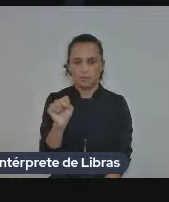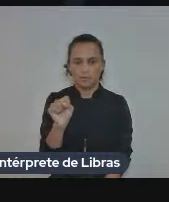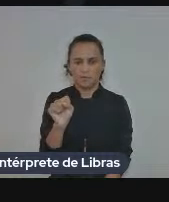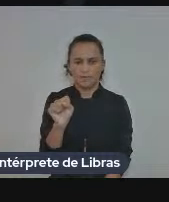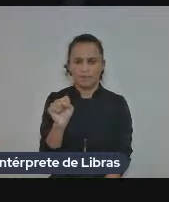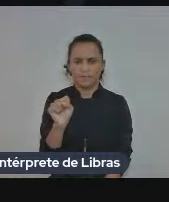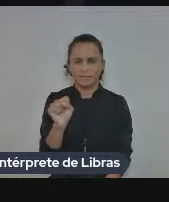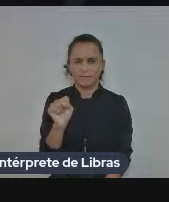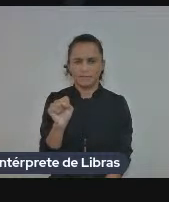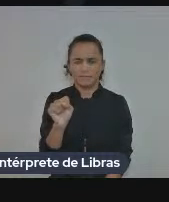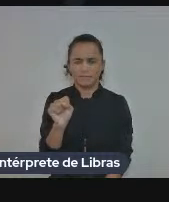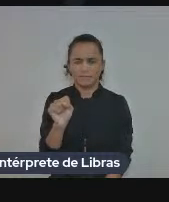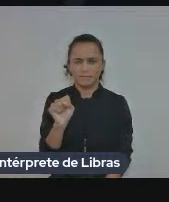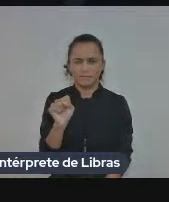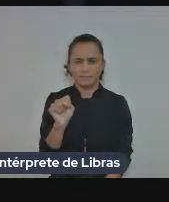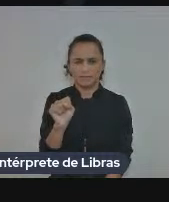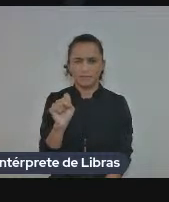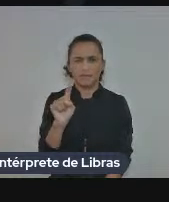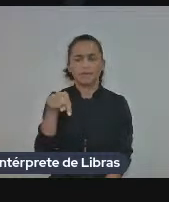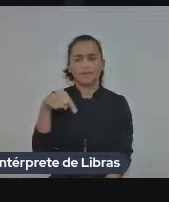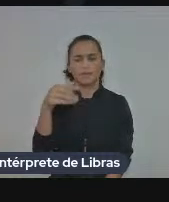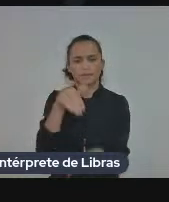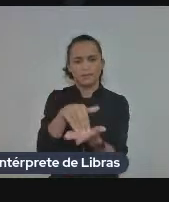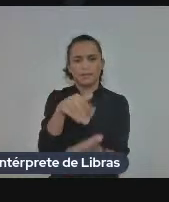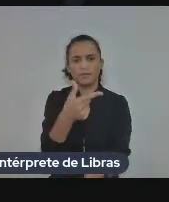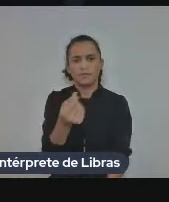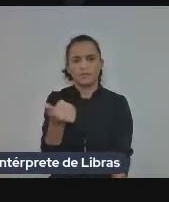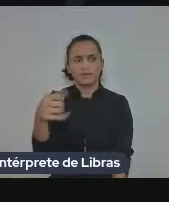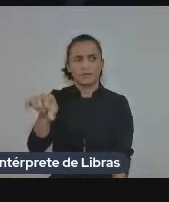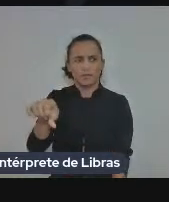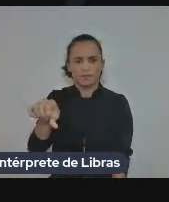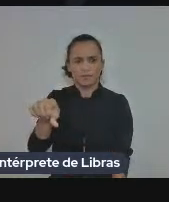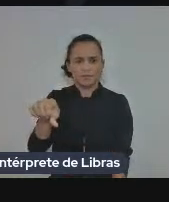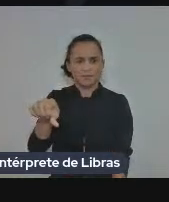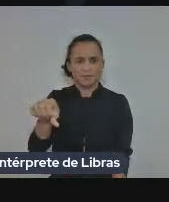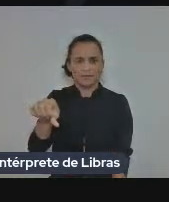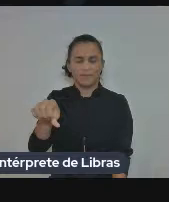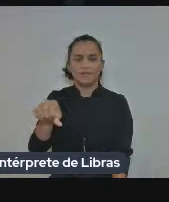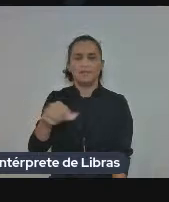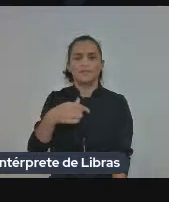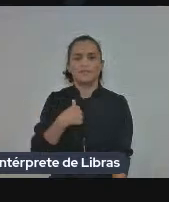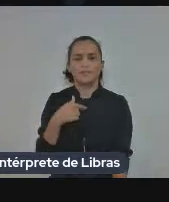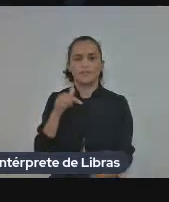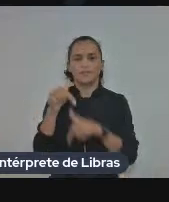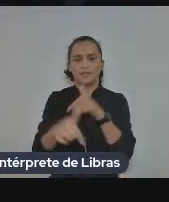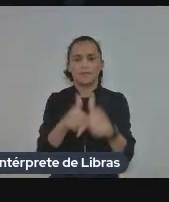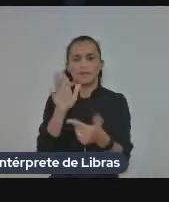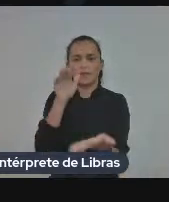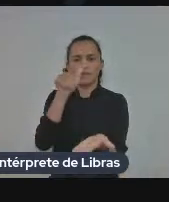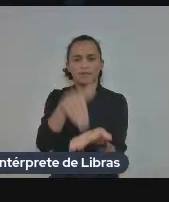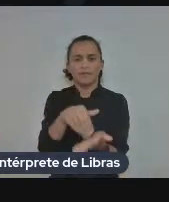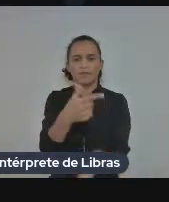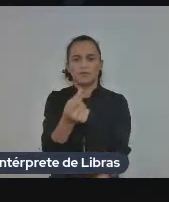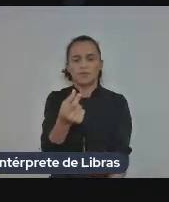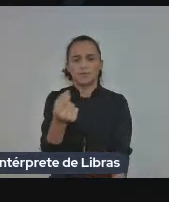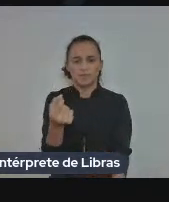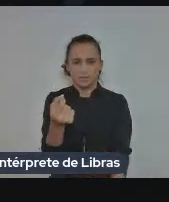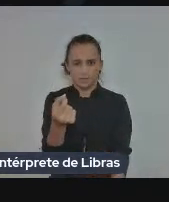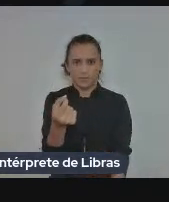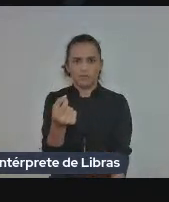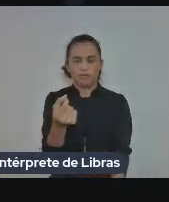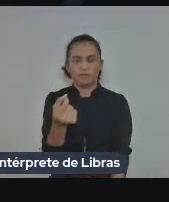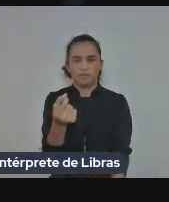2018, 2019, mas acabou que continuamos trabalhando nele até em 2020. Depois entrou